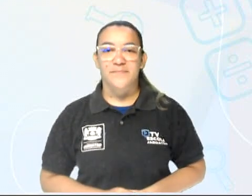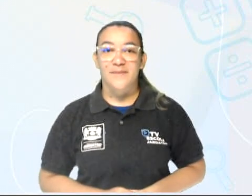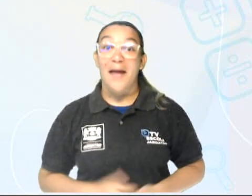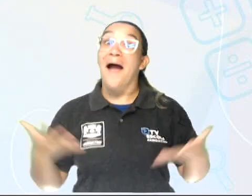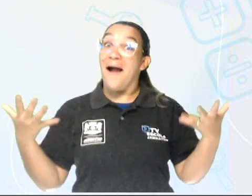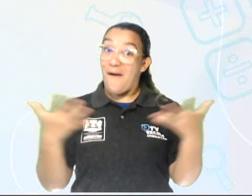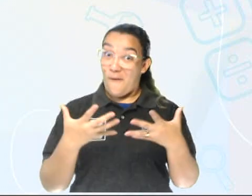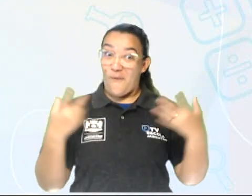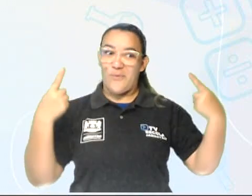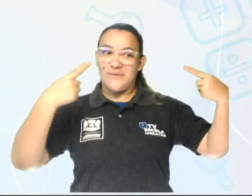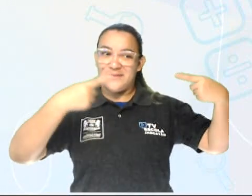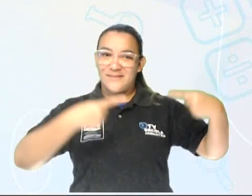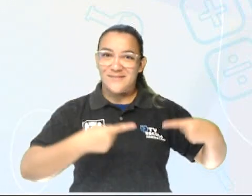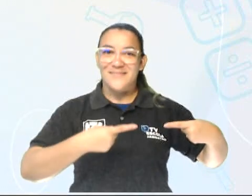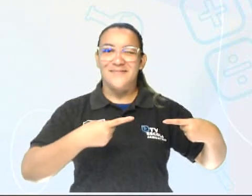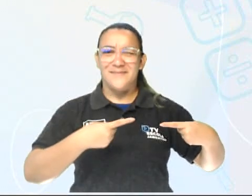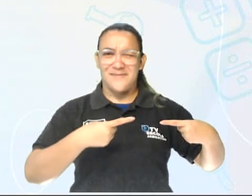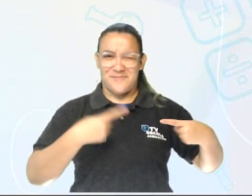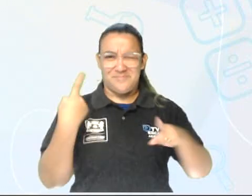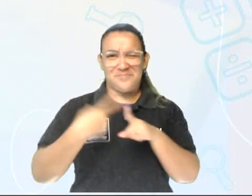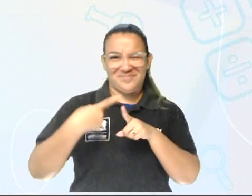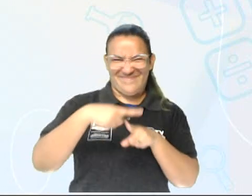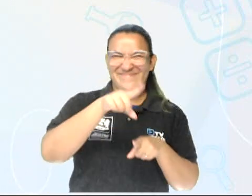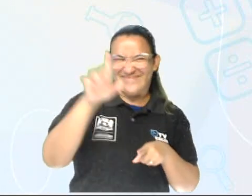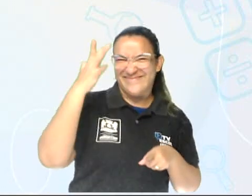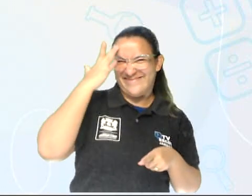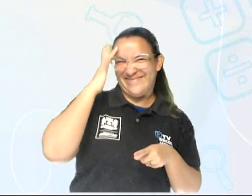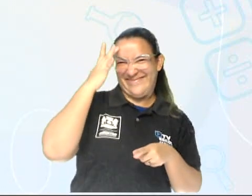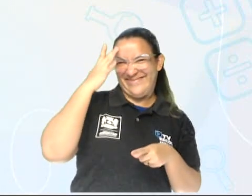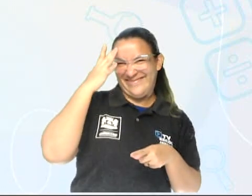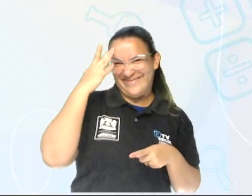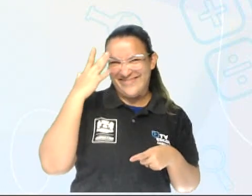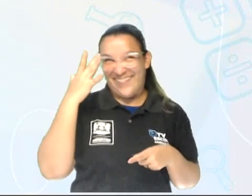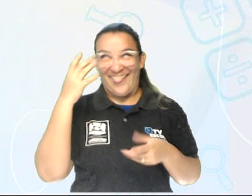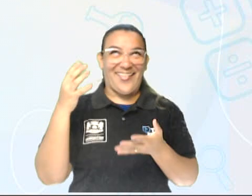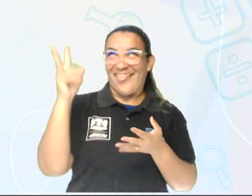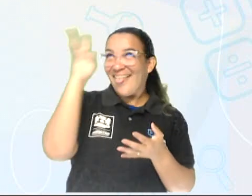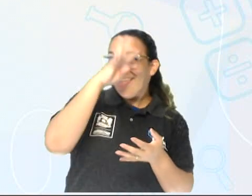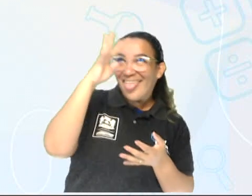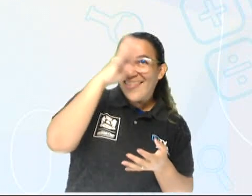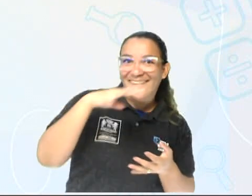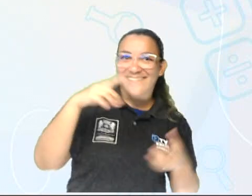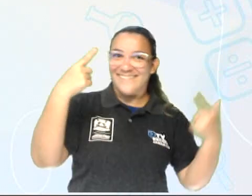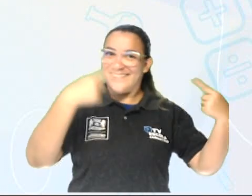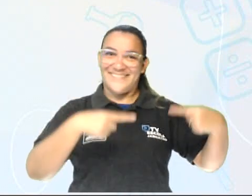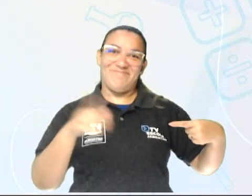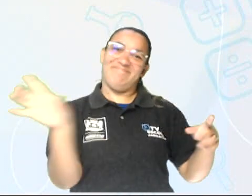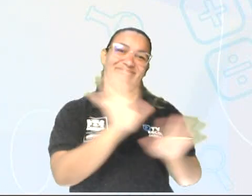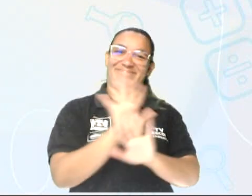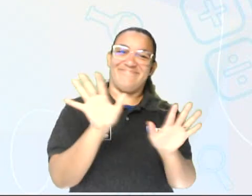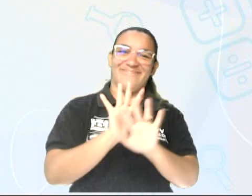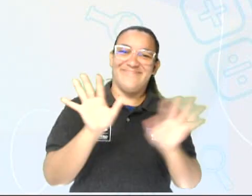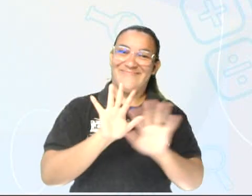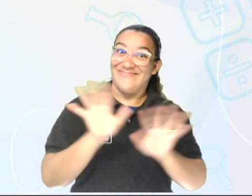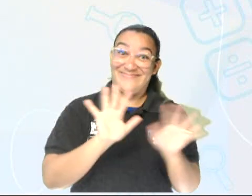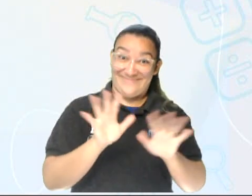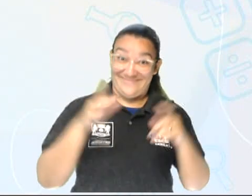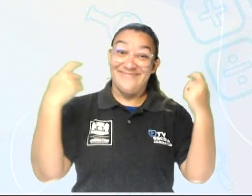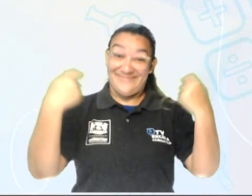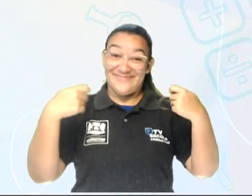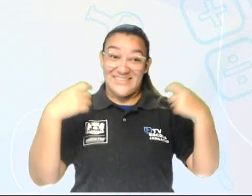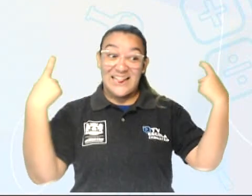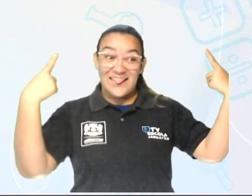nosso desafio de hoje, porque você achava mesmo que iria ficar sem desafio. Mas não, aqui a gente não fica sem